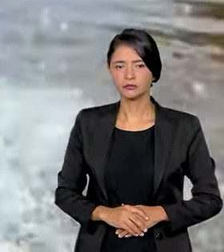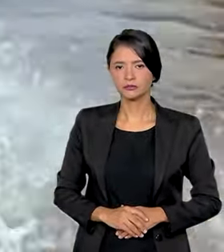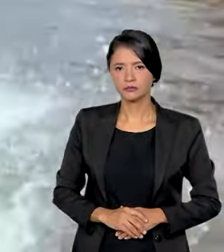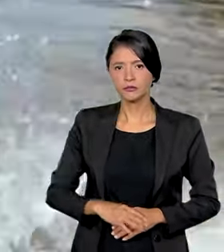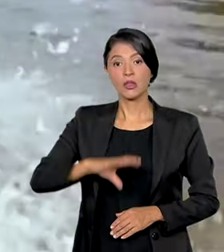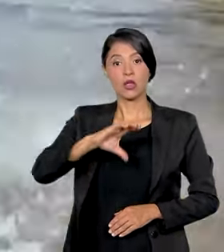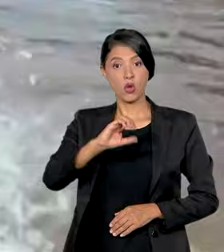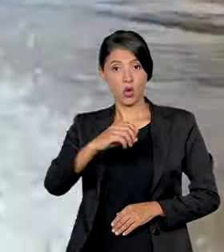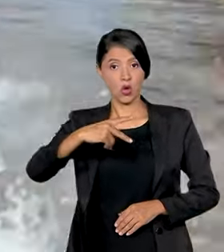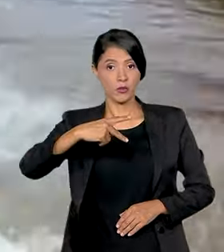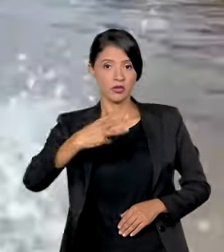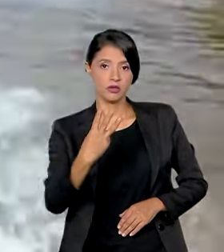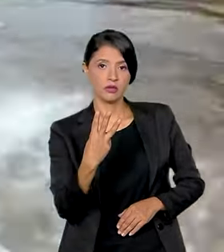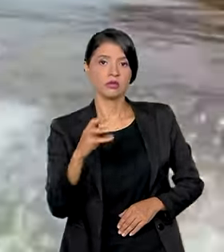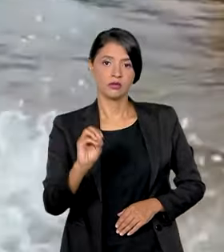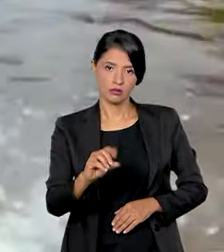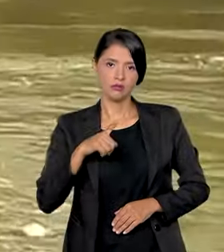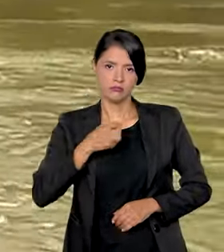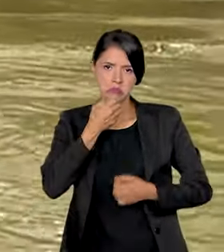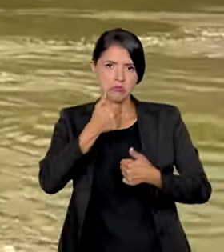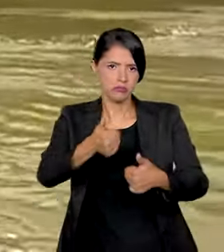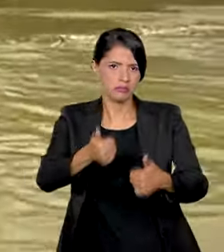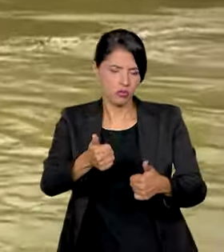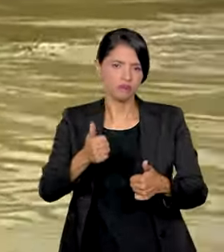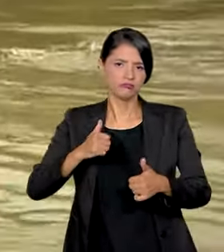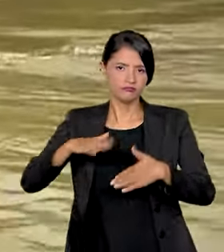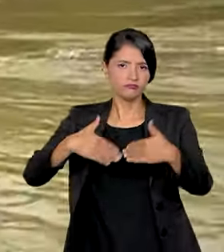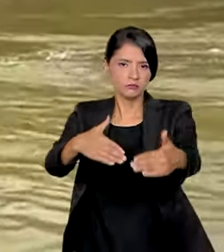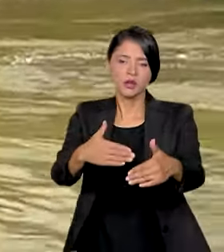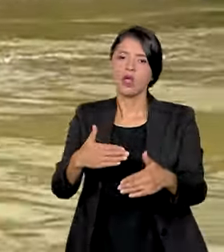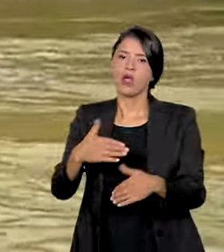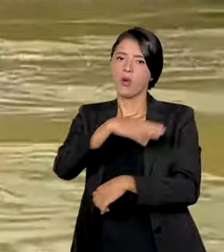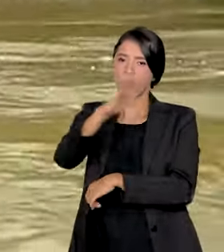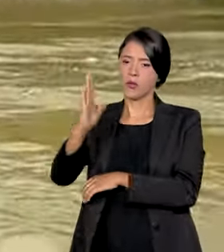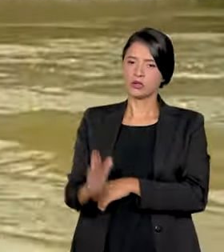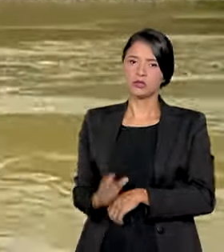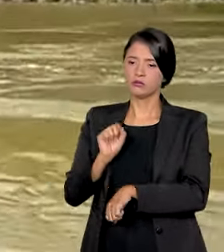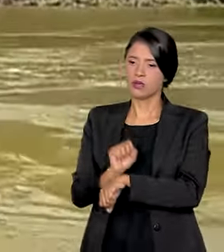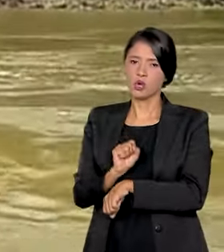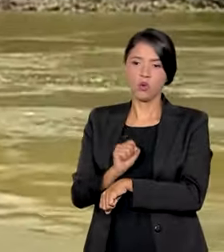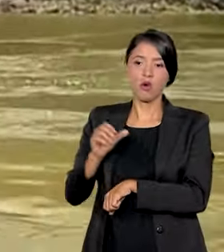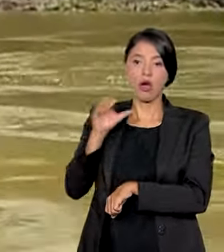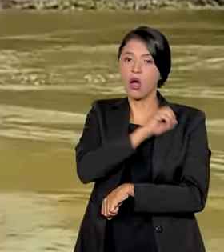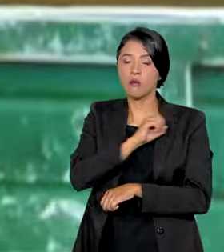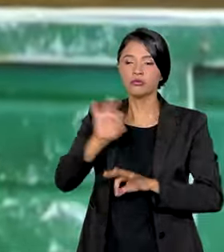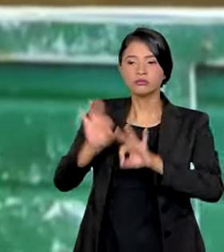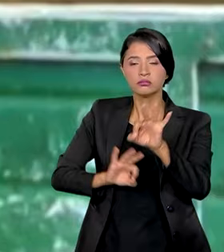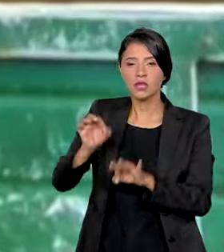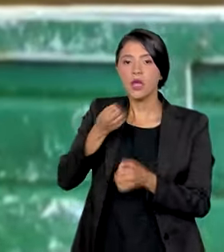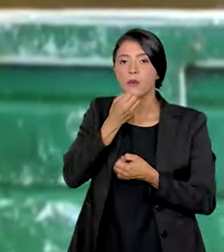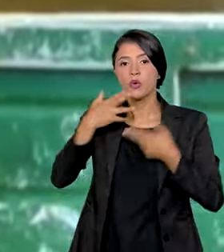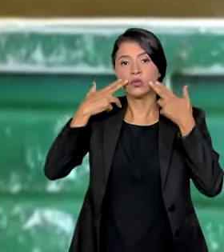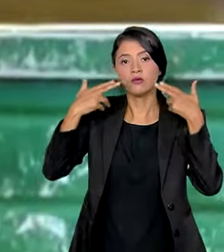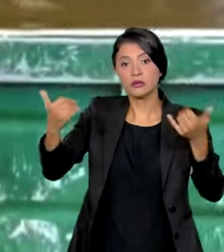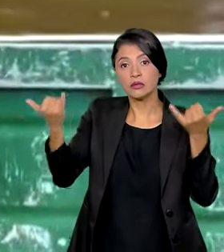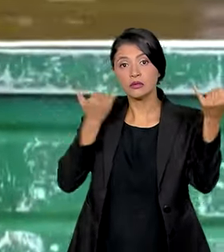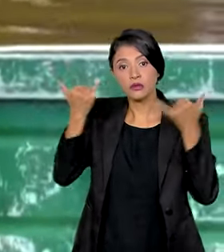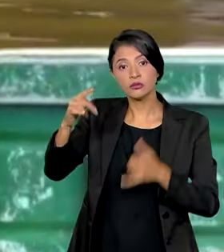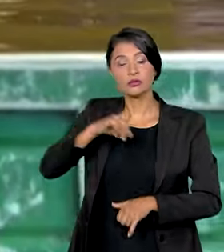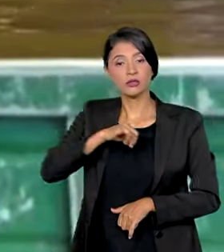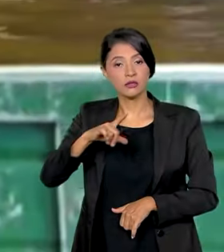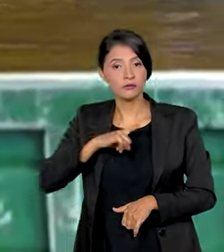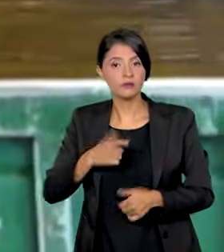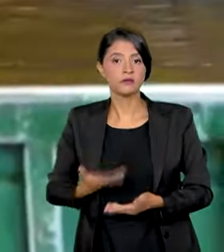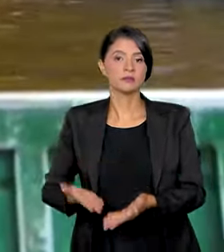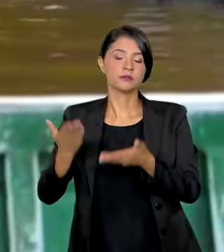certo de que até a COP30 vai colher bons frutos, o Brasil não demorou a tomar ações em defesa do meio ambiente. E boas notícias vieram. Todas as mais